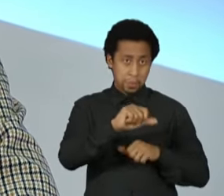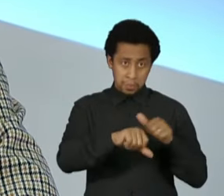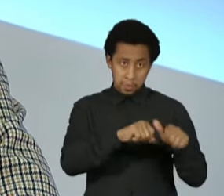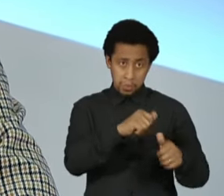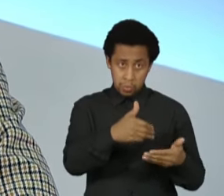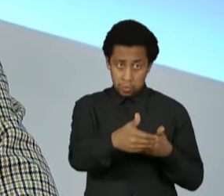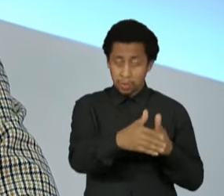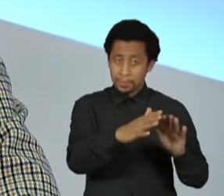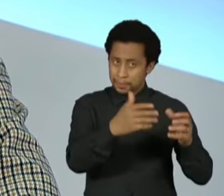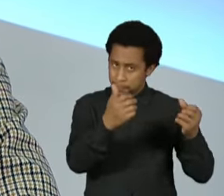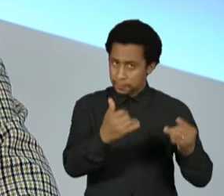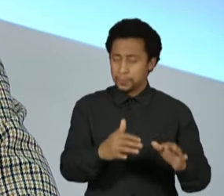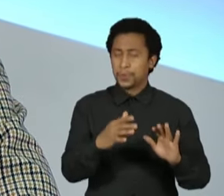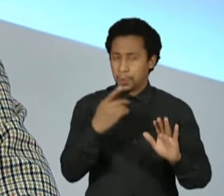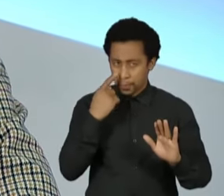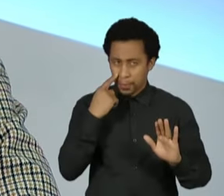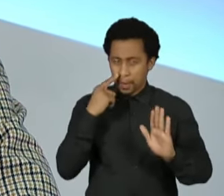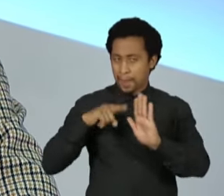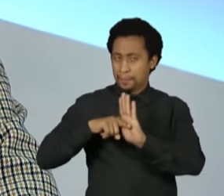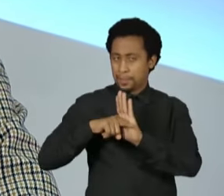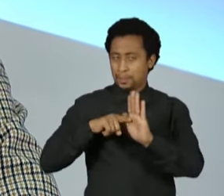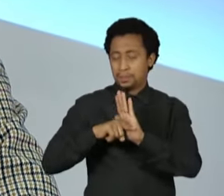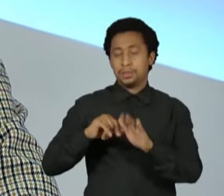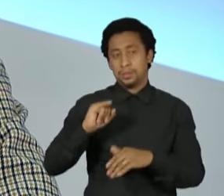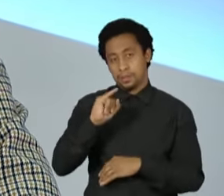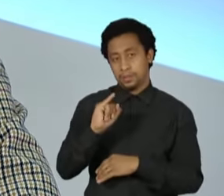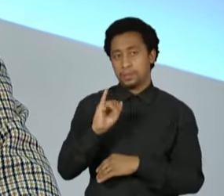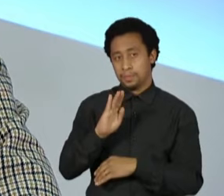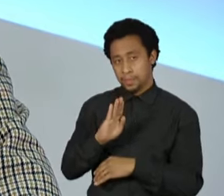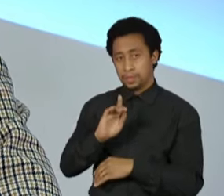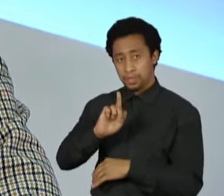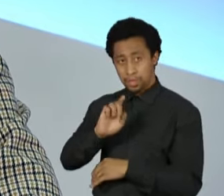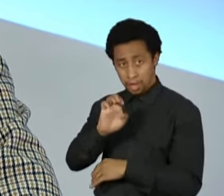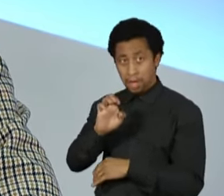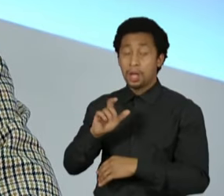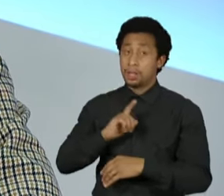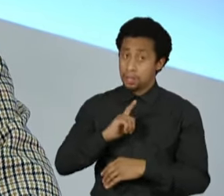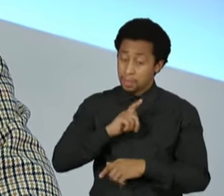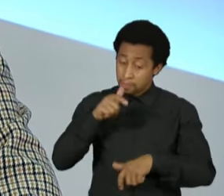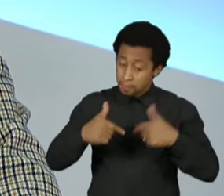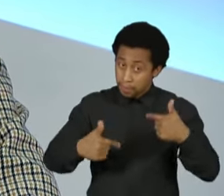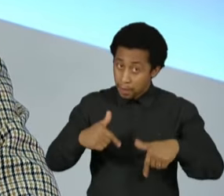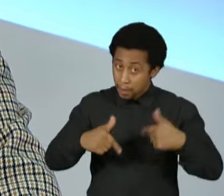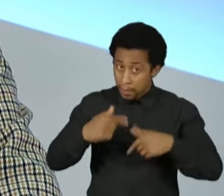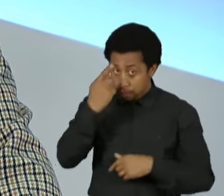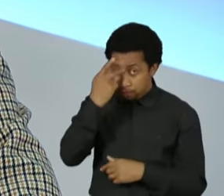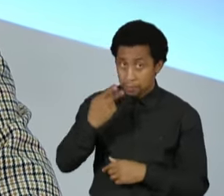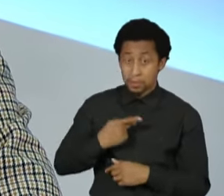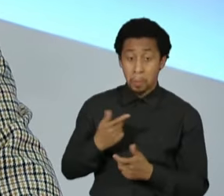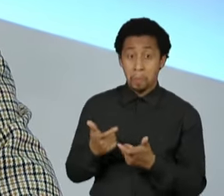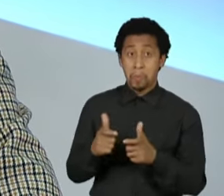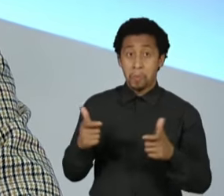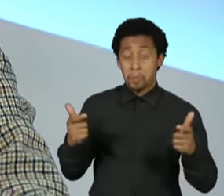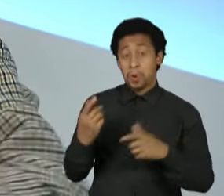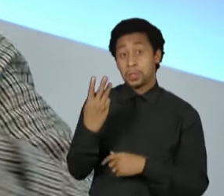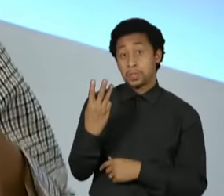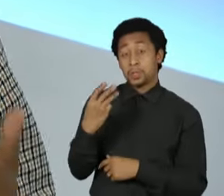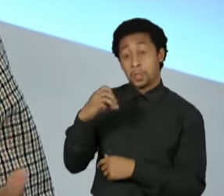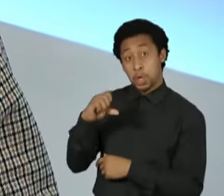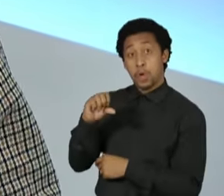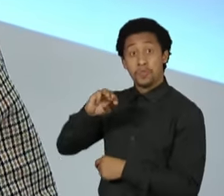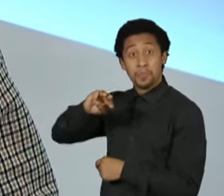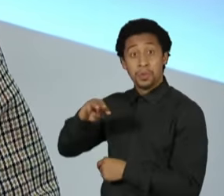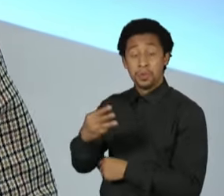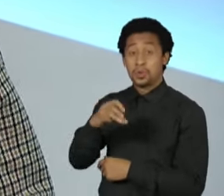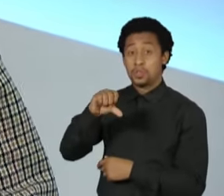O IBGE, com dados recentes, mostra que a gente tem trabalhadores informais, um número que a gente nunca teve antes, são cerca de 39 milhões e 300 mil, é o